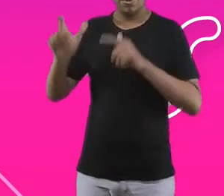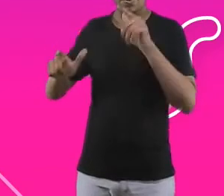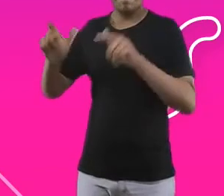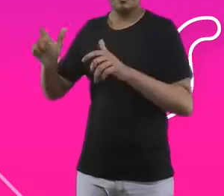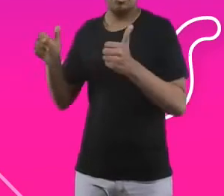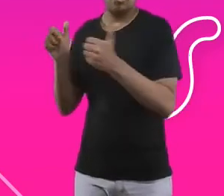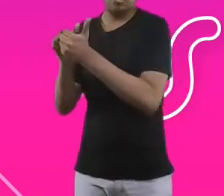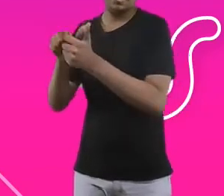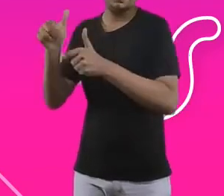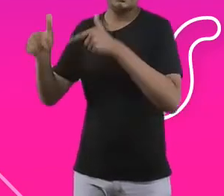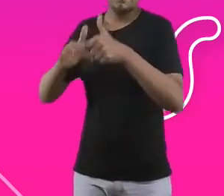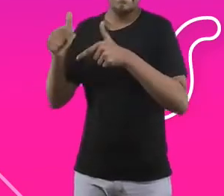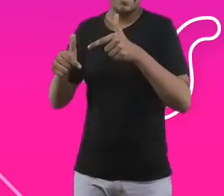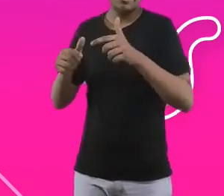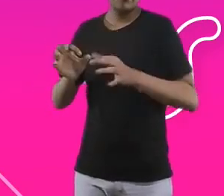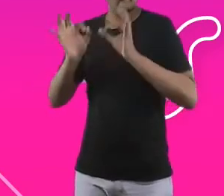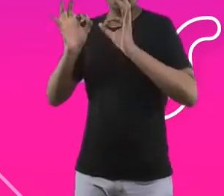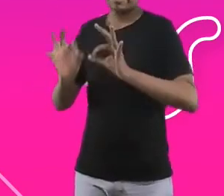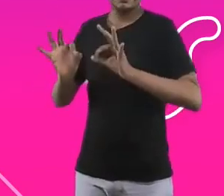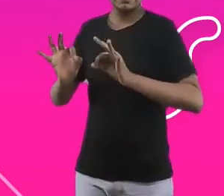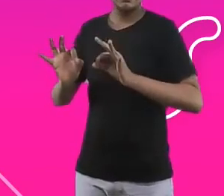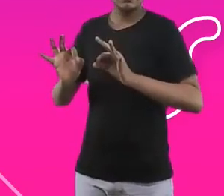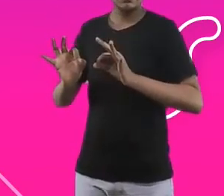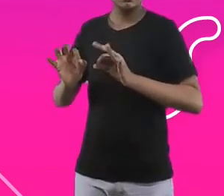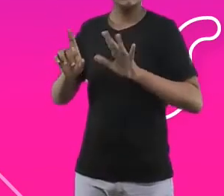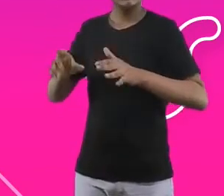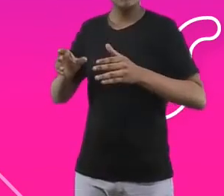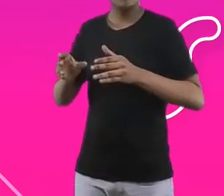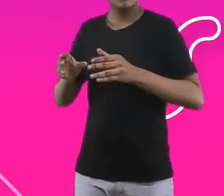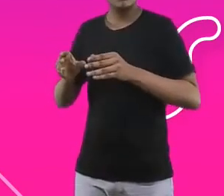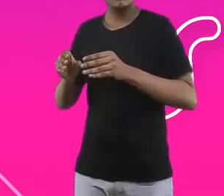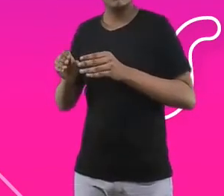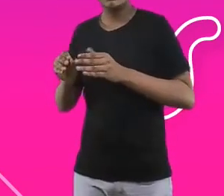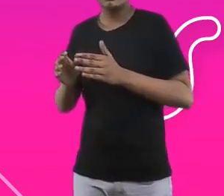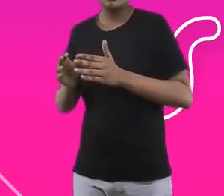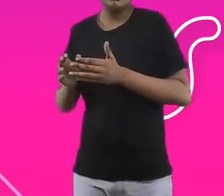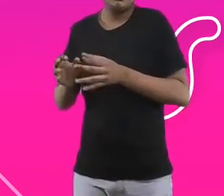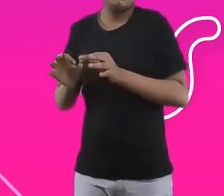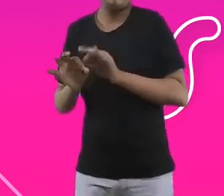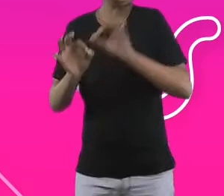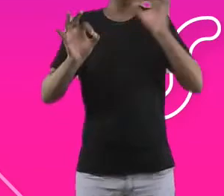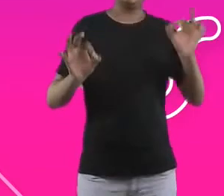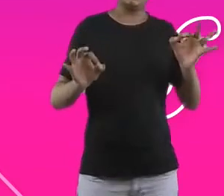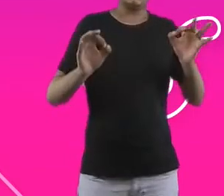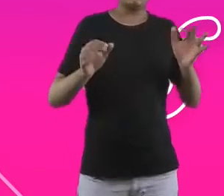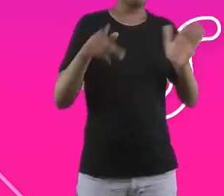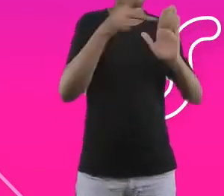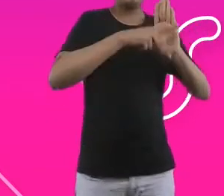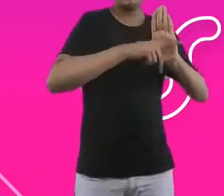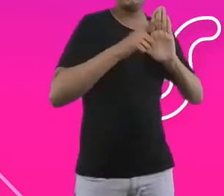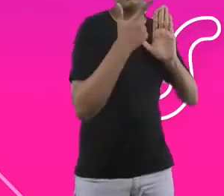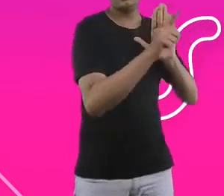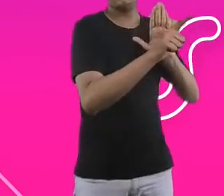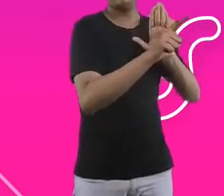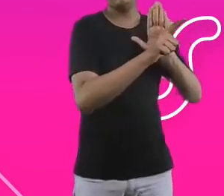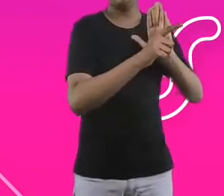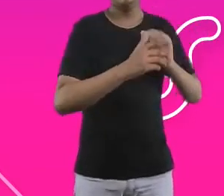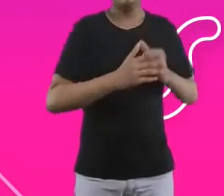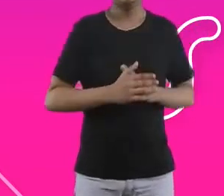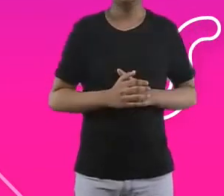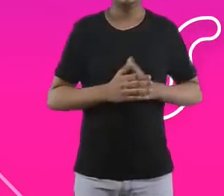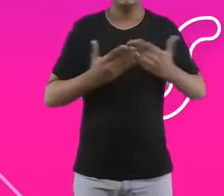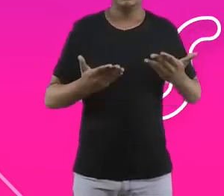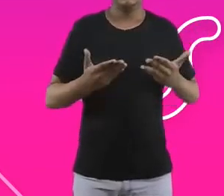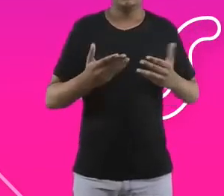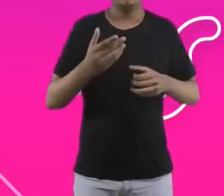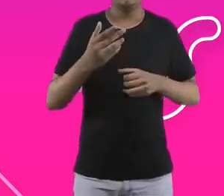Deu tão certo que a gente resolveu estender isso para outros gerentes da companhia. Então, partir de 2018, vários gerentes